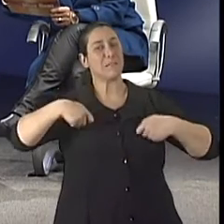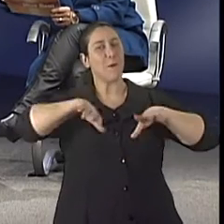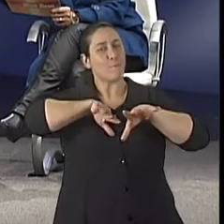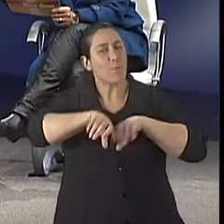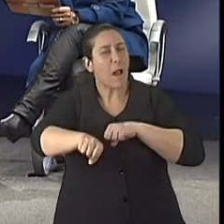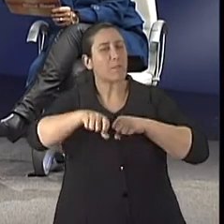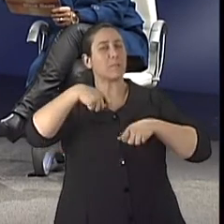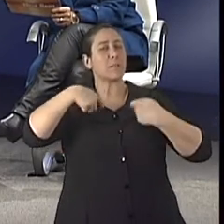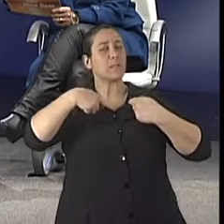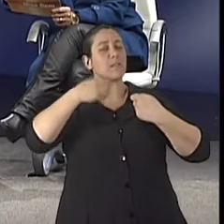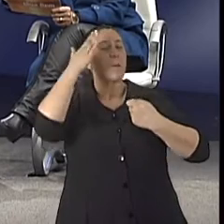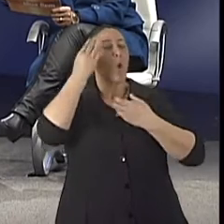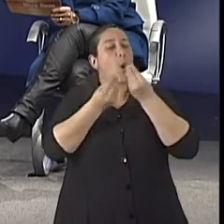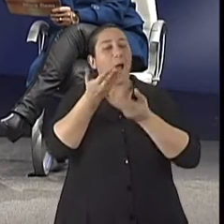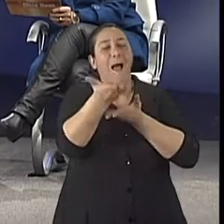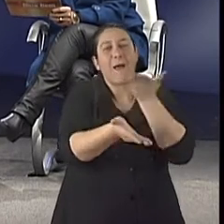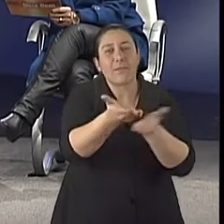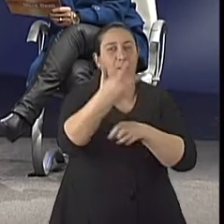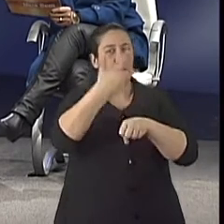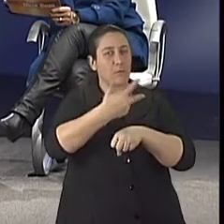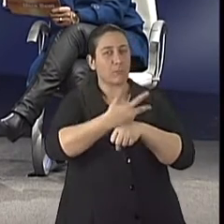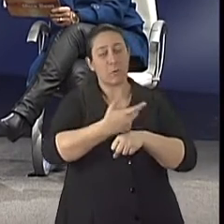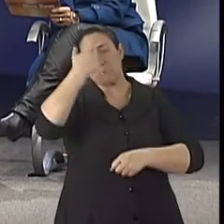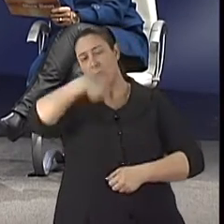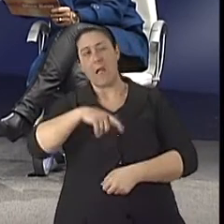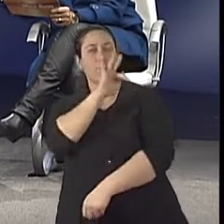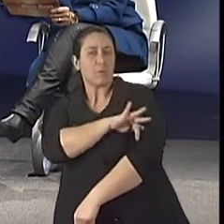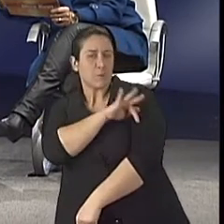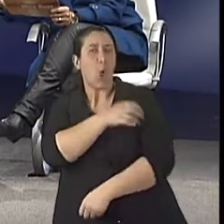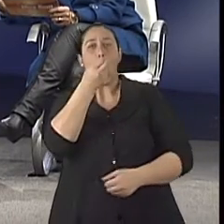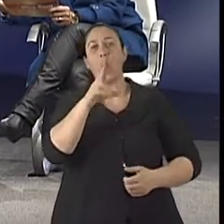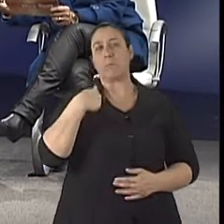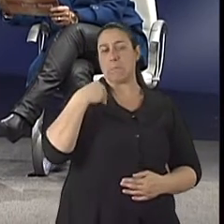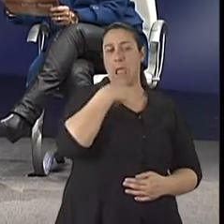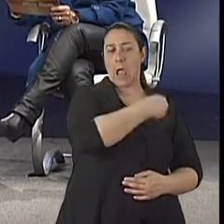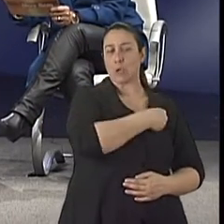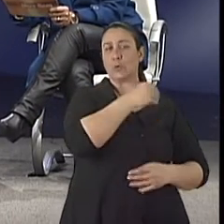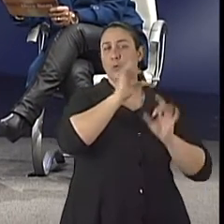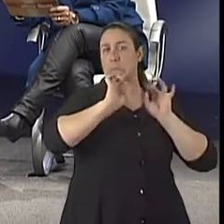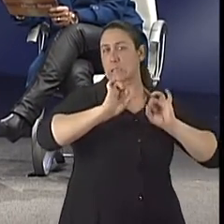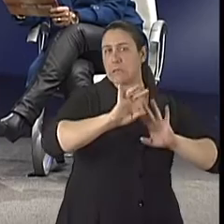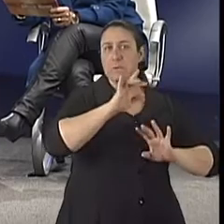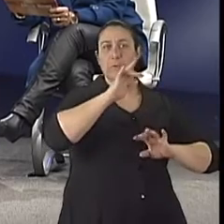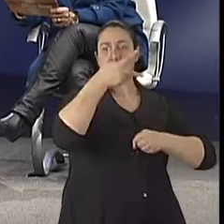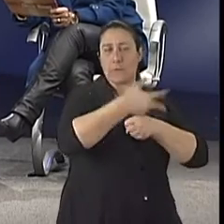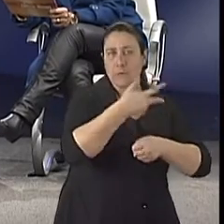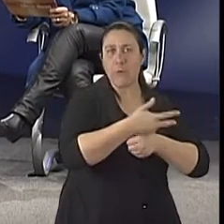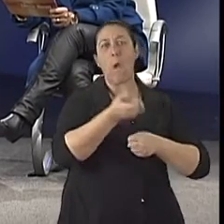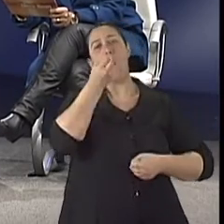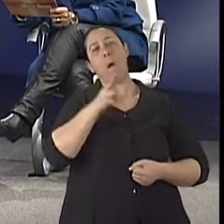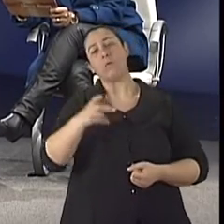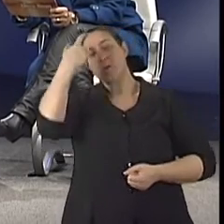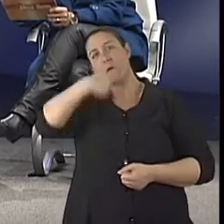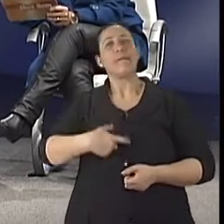idoso. Seja o farmacêutico, seja o geriatra, seja assistente social, até muitas vezes, que muitas vezes precisa ter